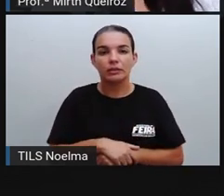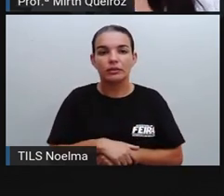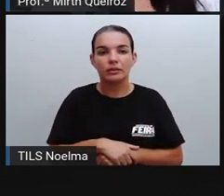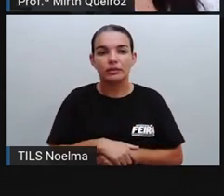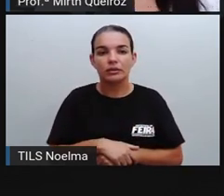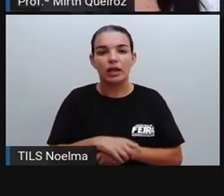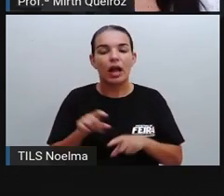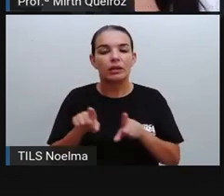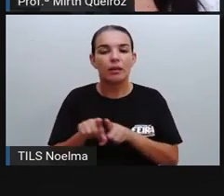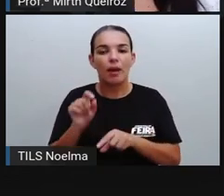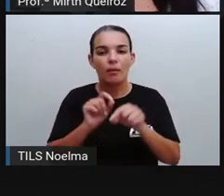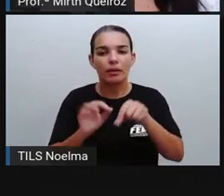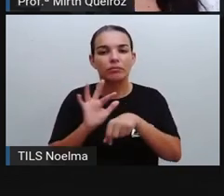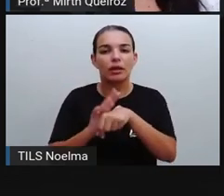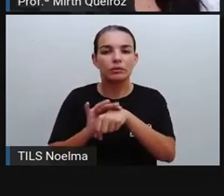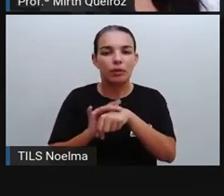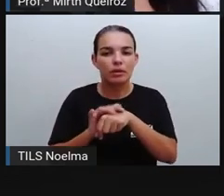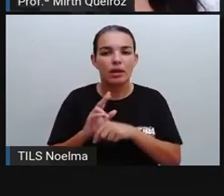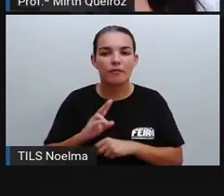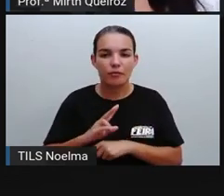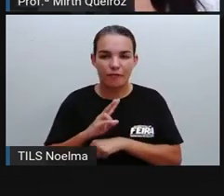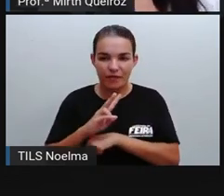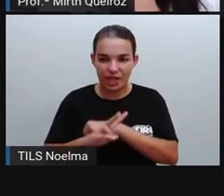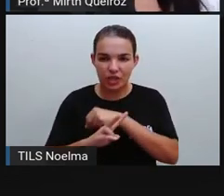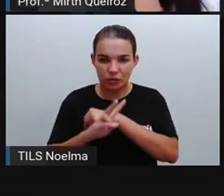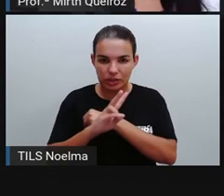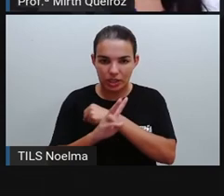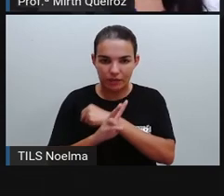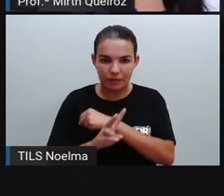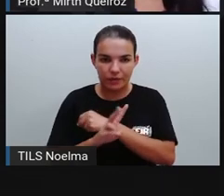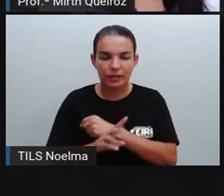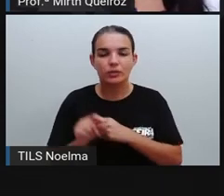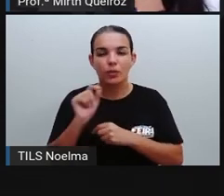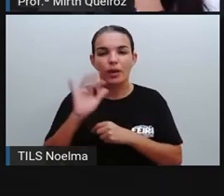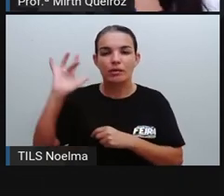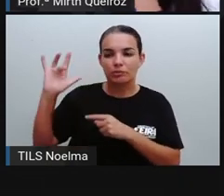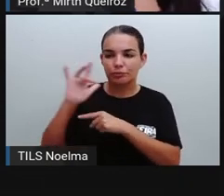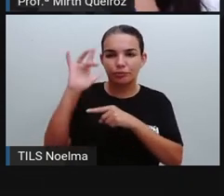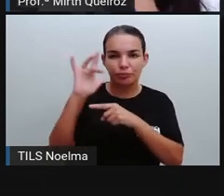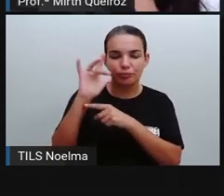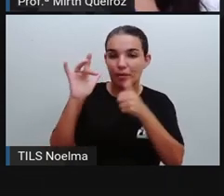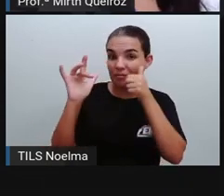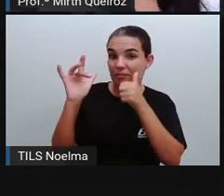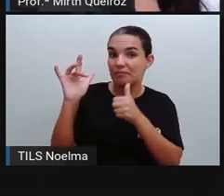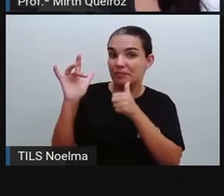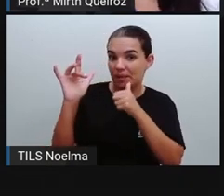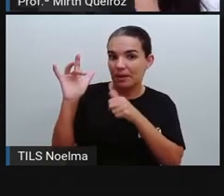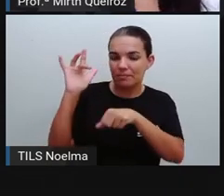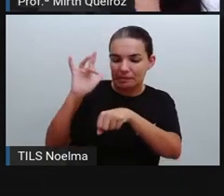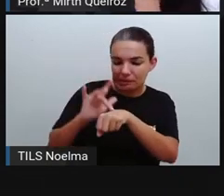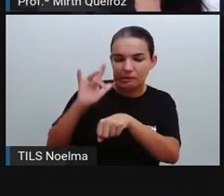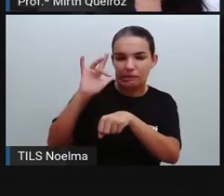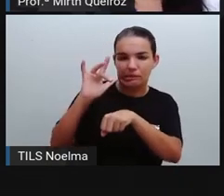chikungunya também é uma arbovirose, que ela é transmitida pela fêmea do mosquito Aedes aegypti, né?